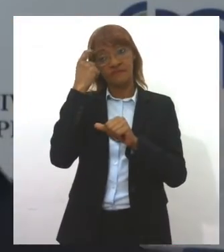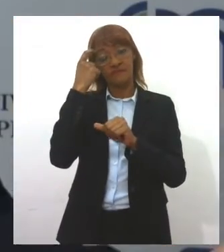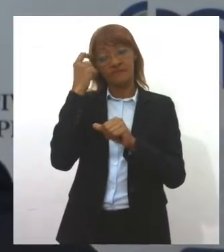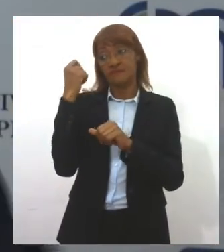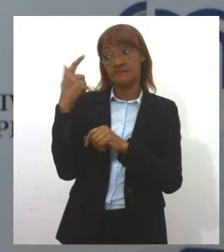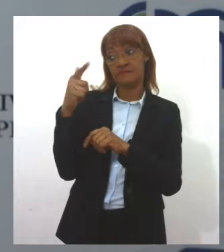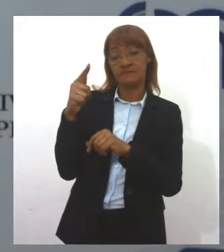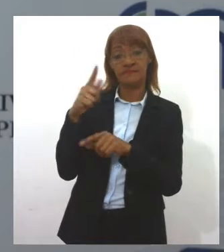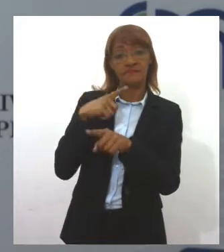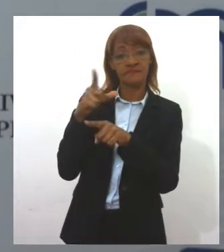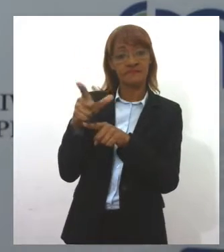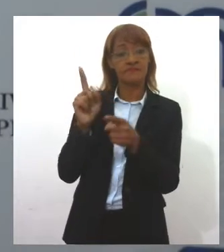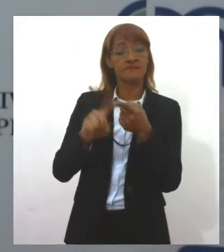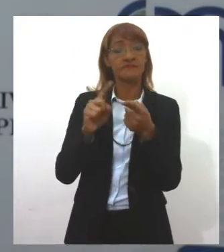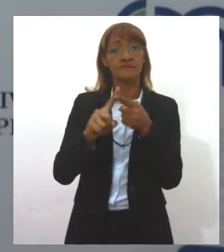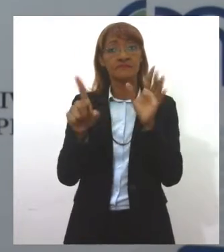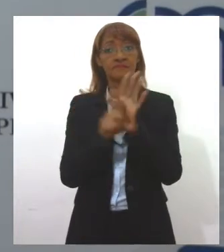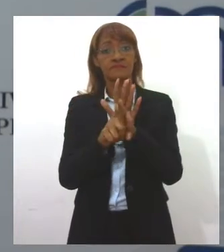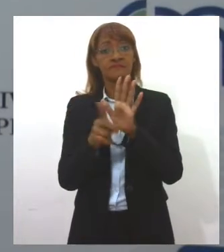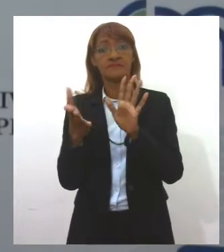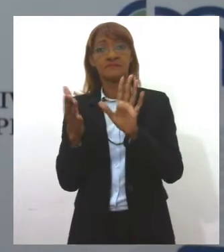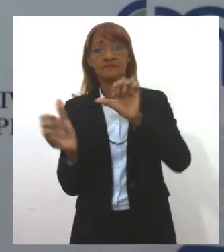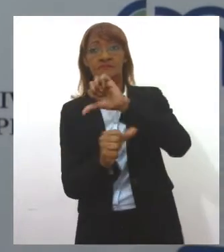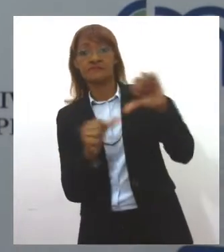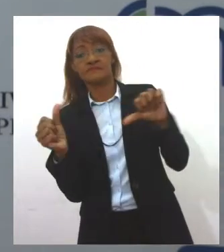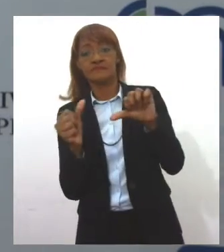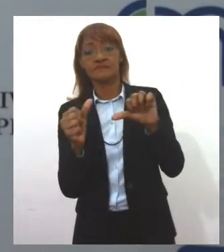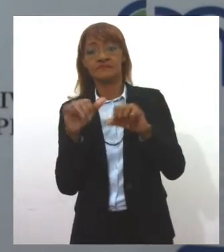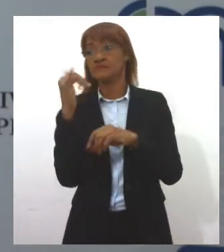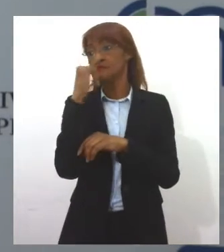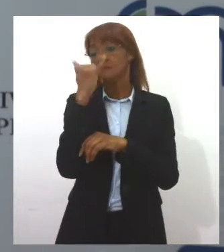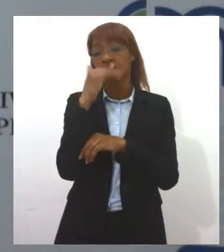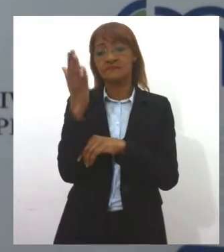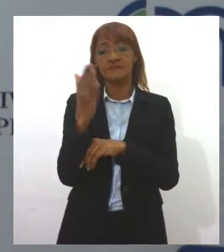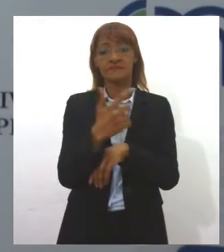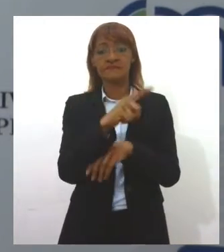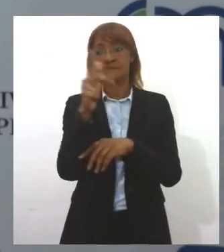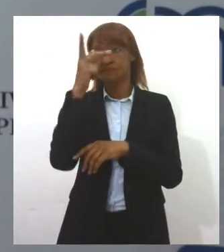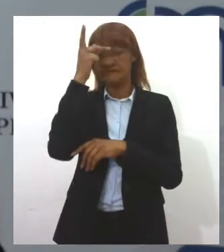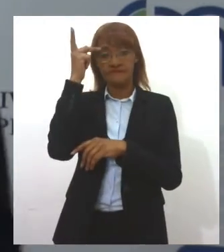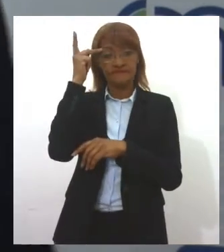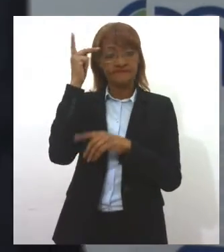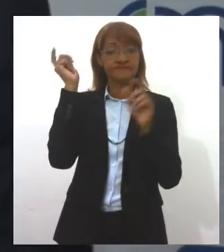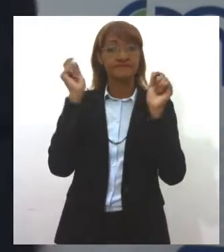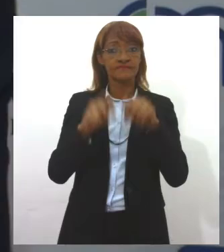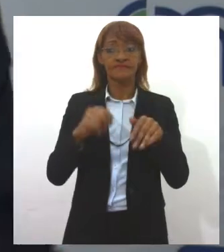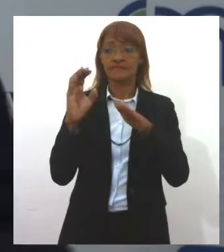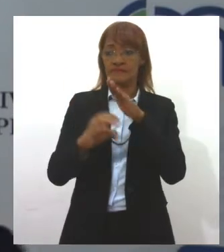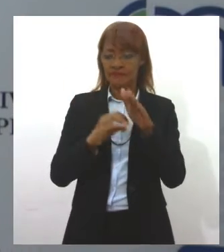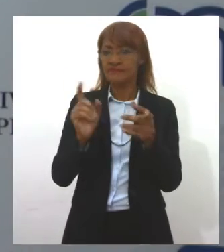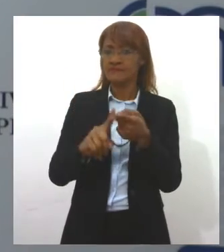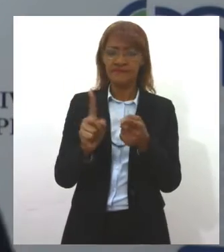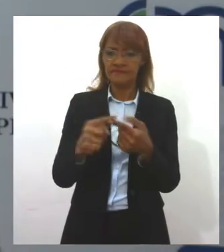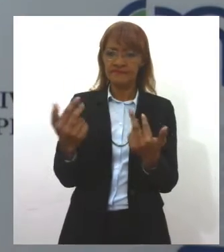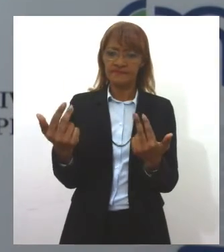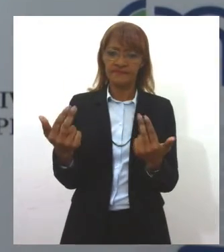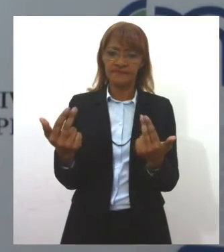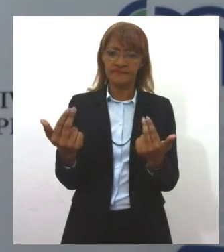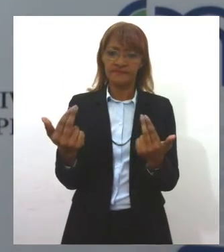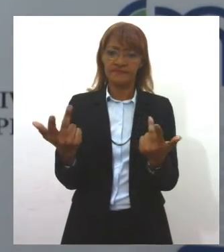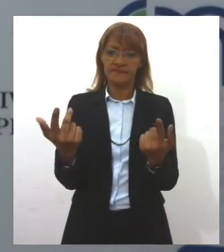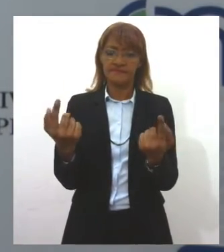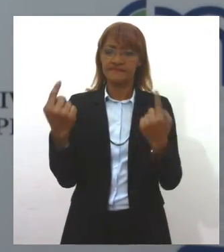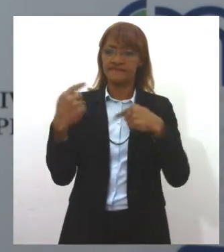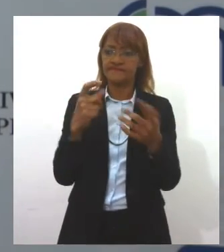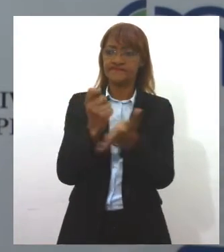mas tem que vir também uma lei que quebra o monopólio elétrico para que outras pessoas possam produzir, outras empresas possam produzir, para você ter a concorrência e comprar mais